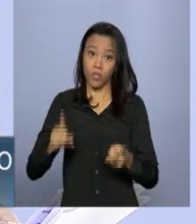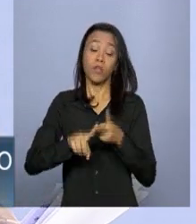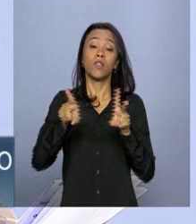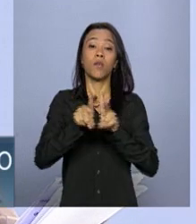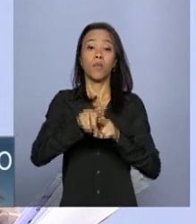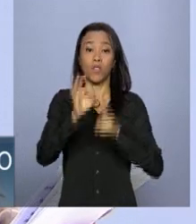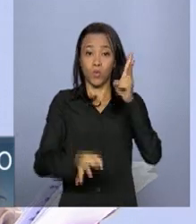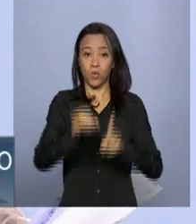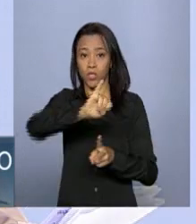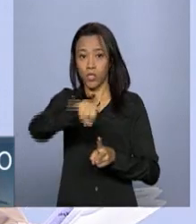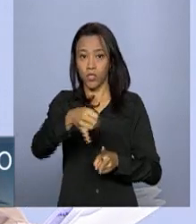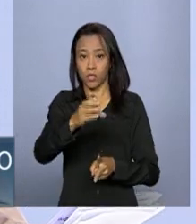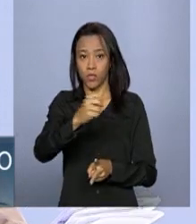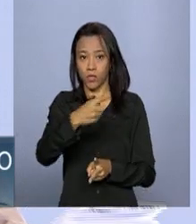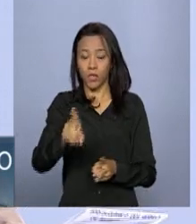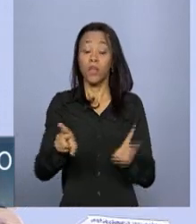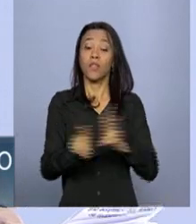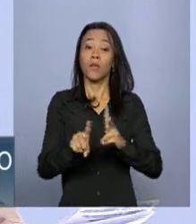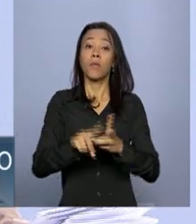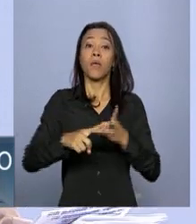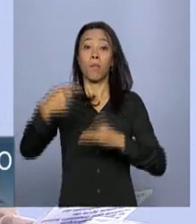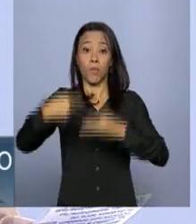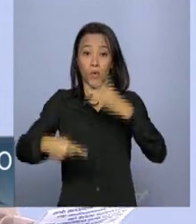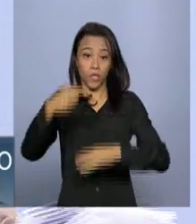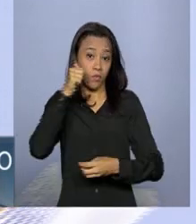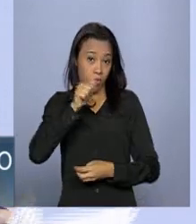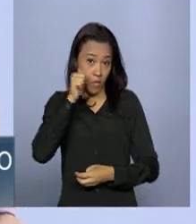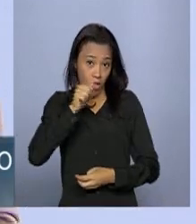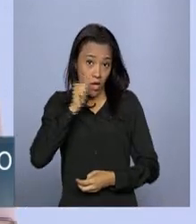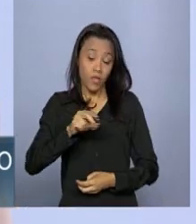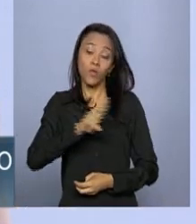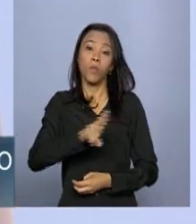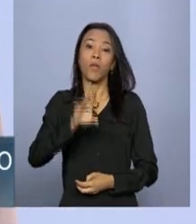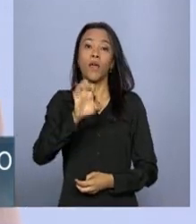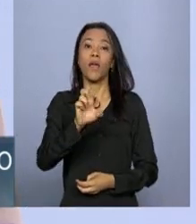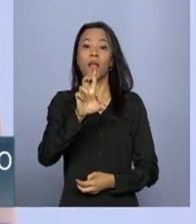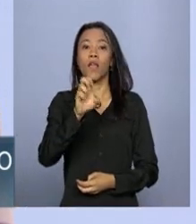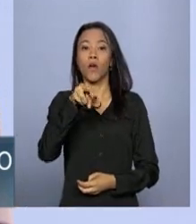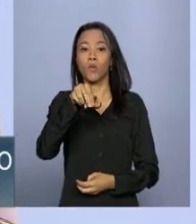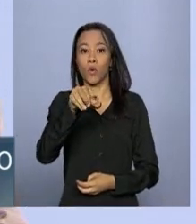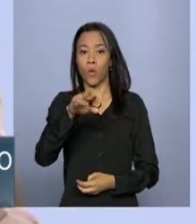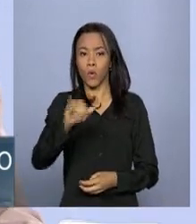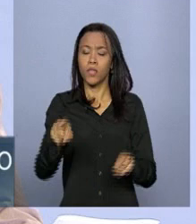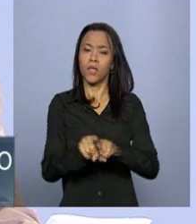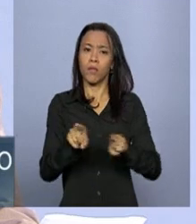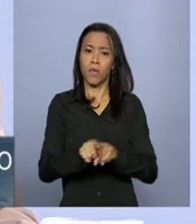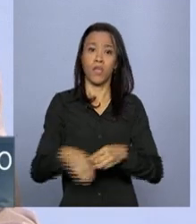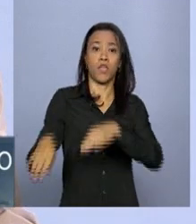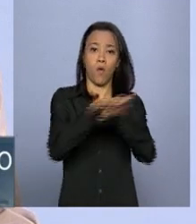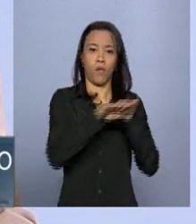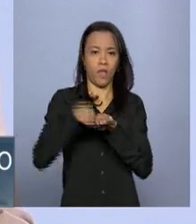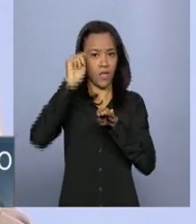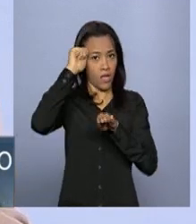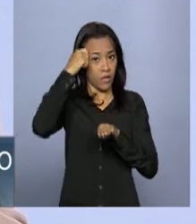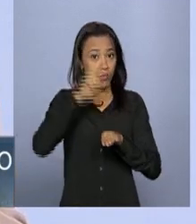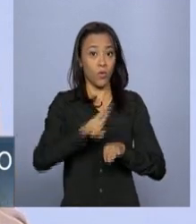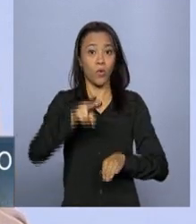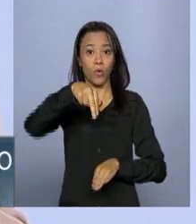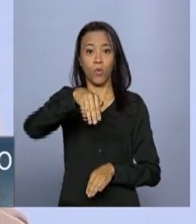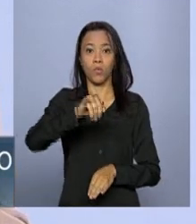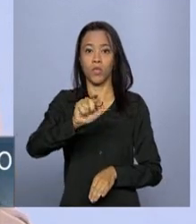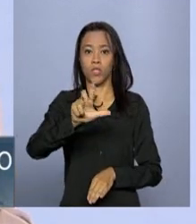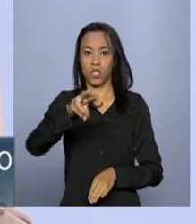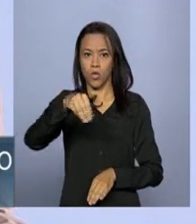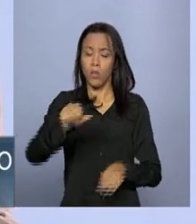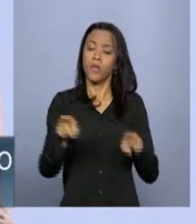Eduardo Cardoso, de Políticas para as Mulheres, Eleonora Menecucci, de Igualdade Racial, Nilma Gomes, da Educação, Renato